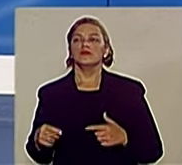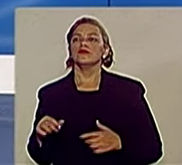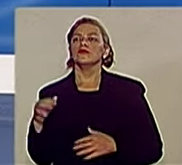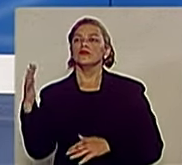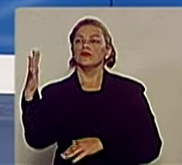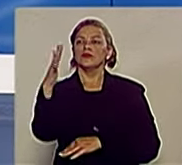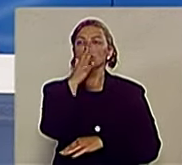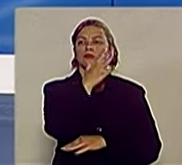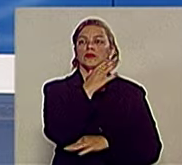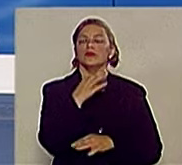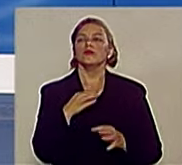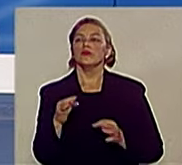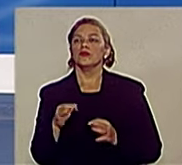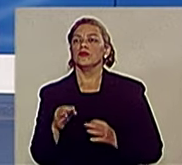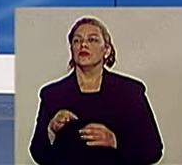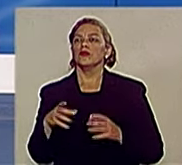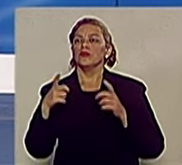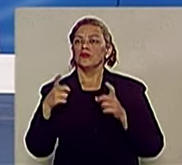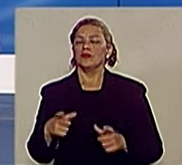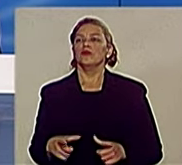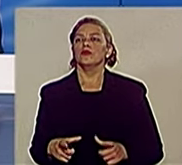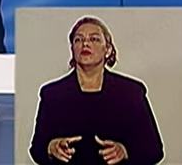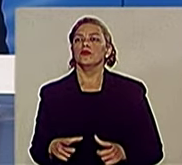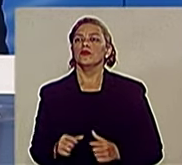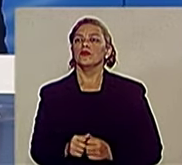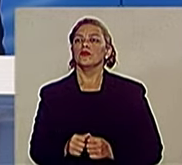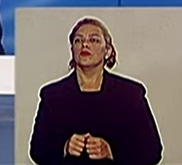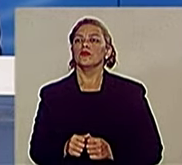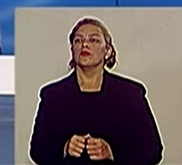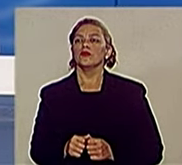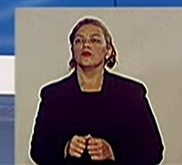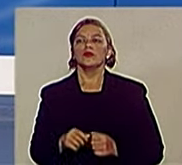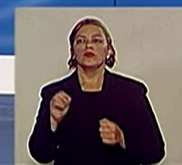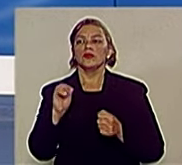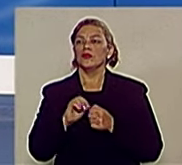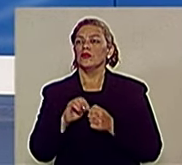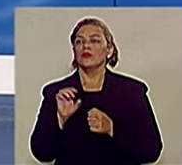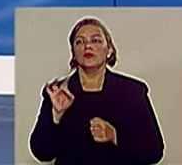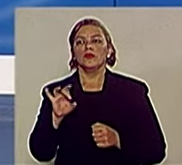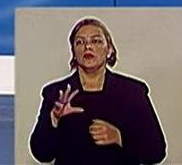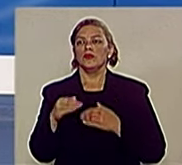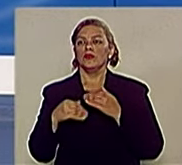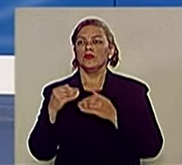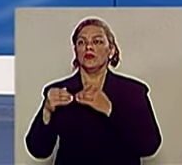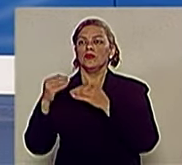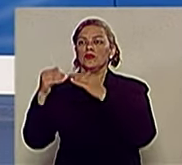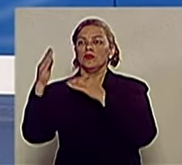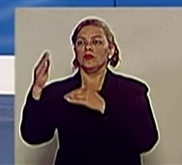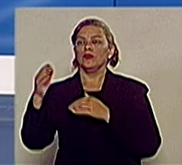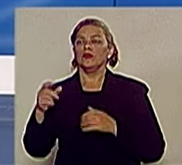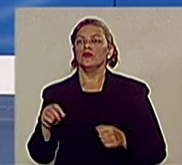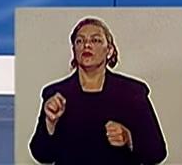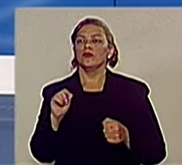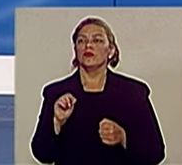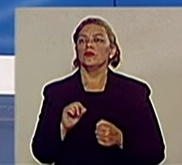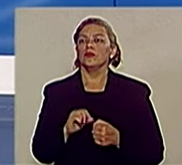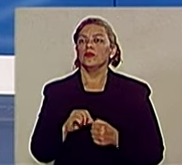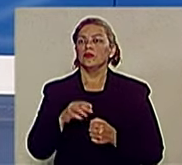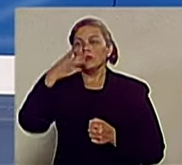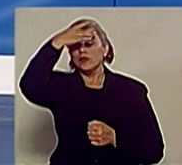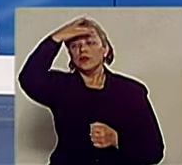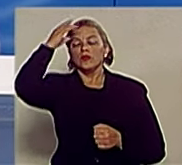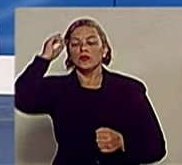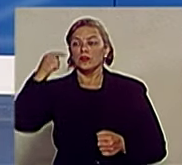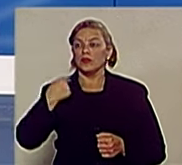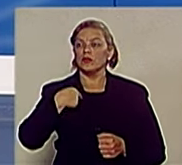centro. A revitalização do centro da cidade não se faz apenas com obras. Se faz com as pessoas frequentando o centro da